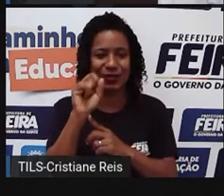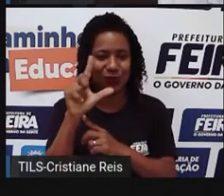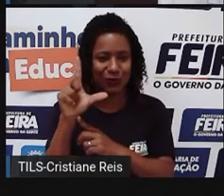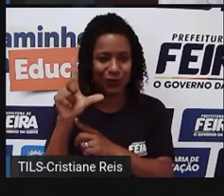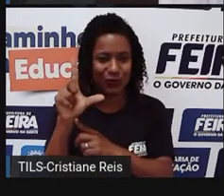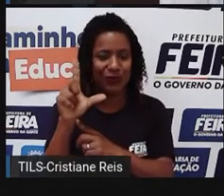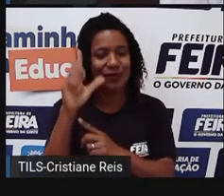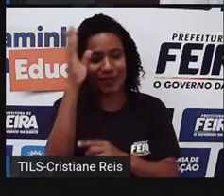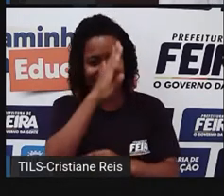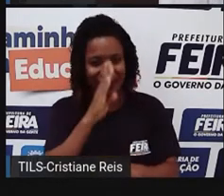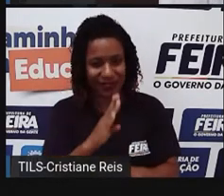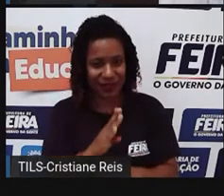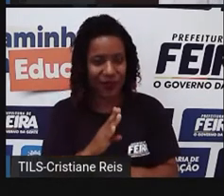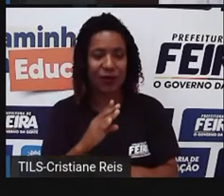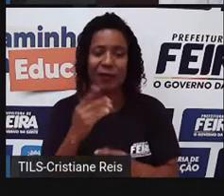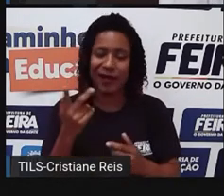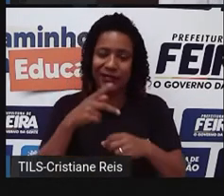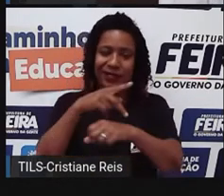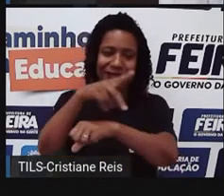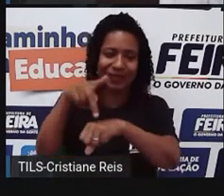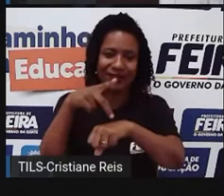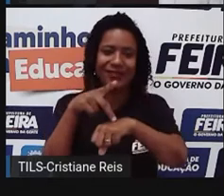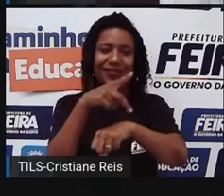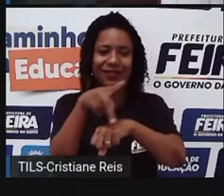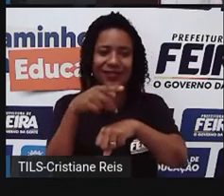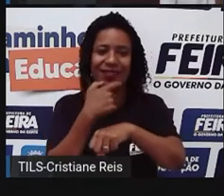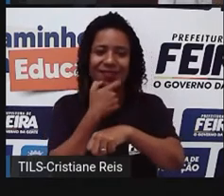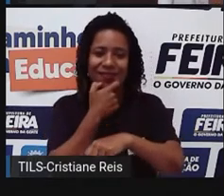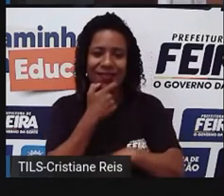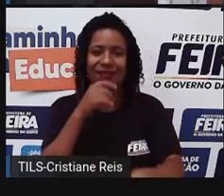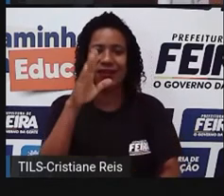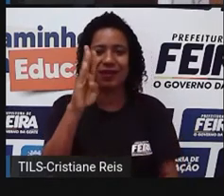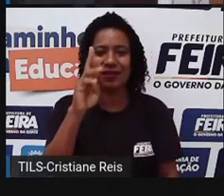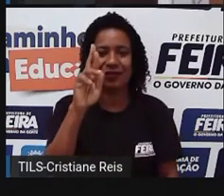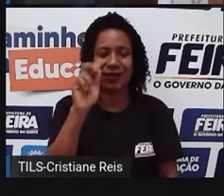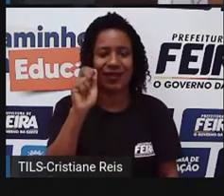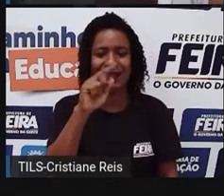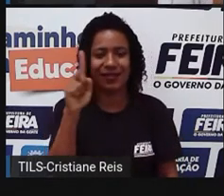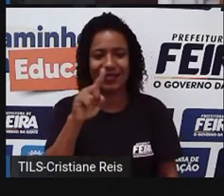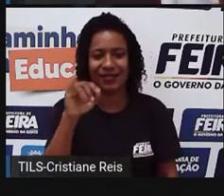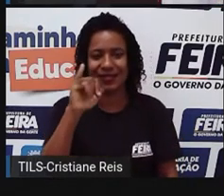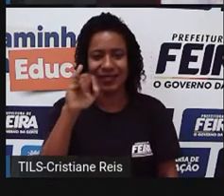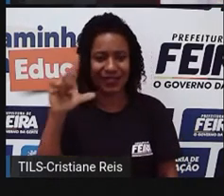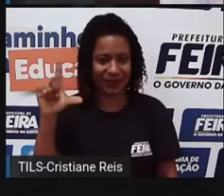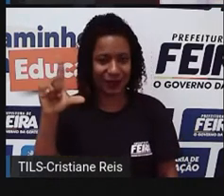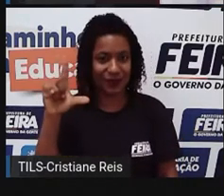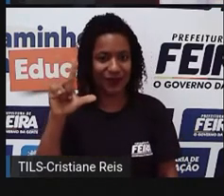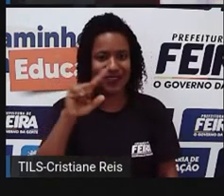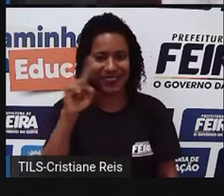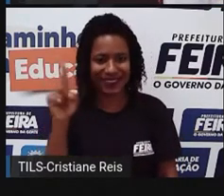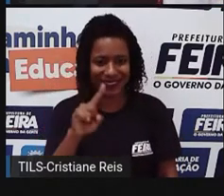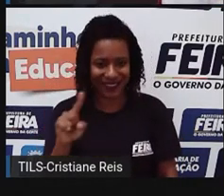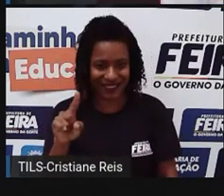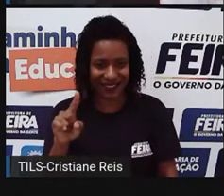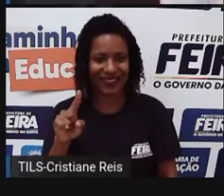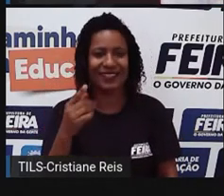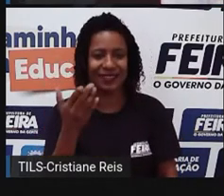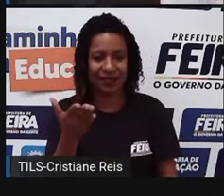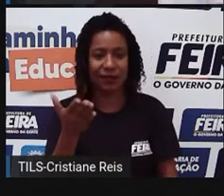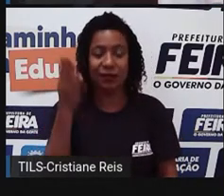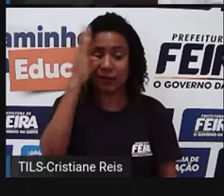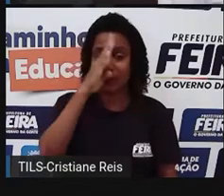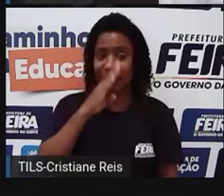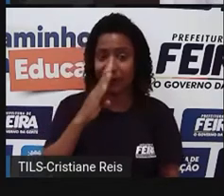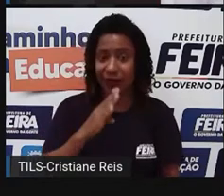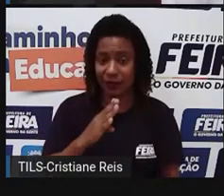internacionalmente ele é conhecido, né, com Z. Então, é um determinado território social, político, geograficamente